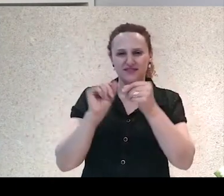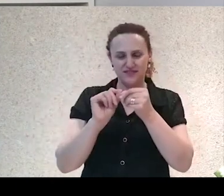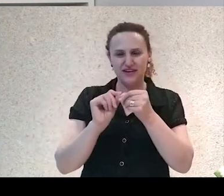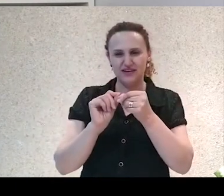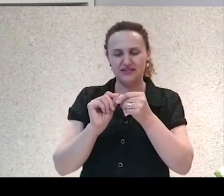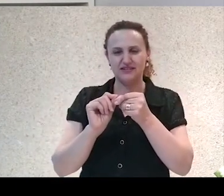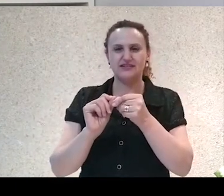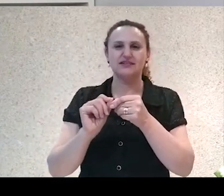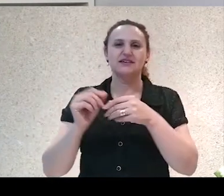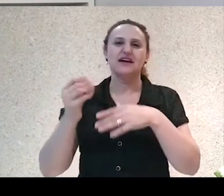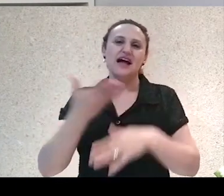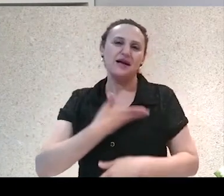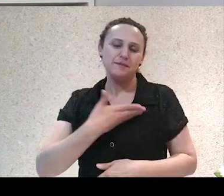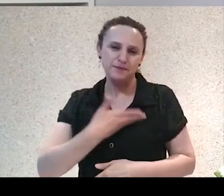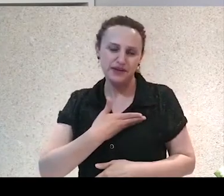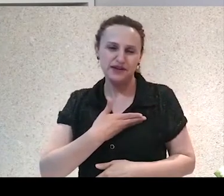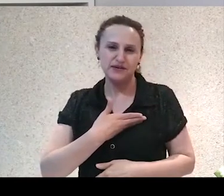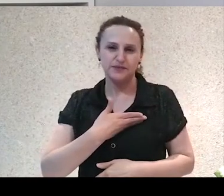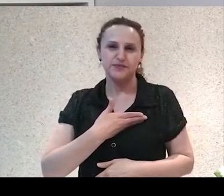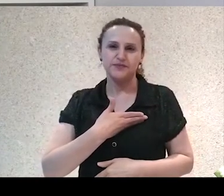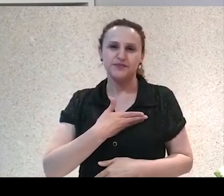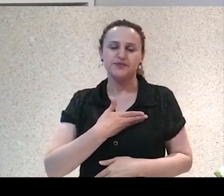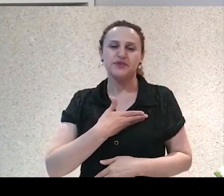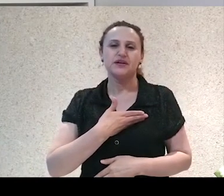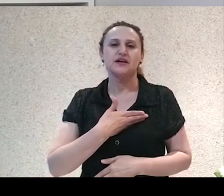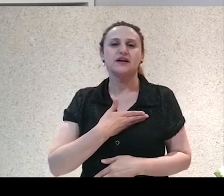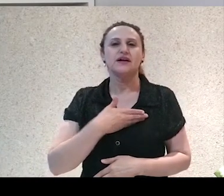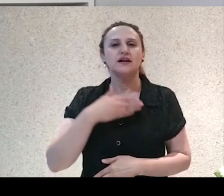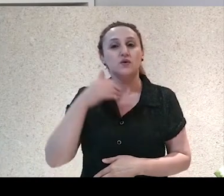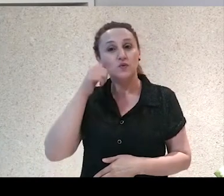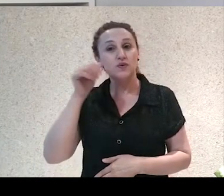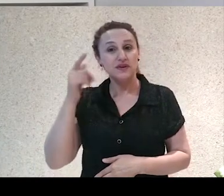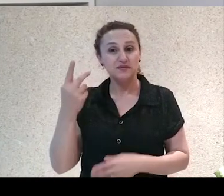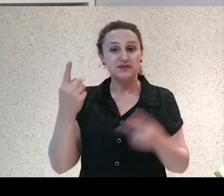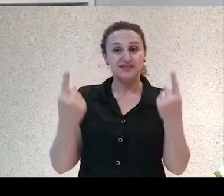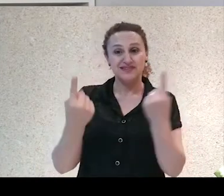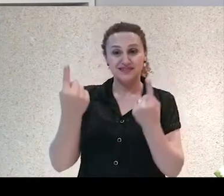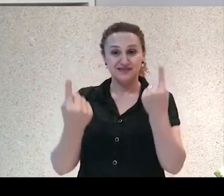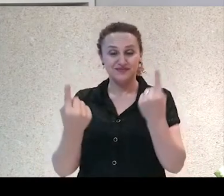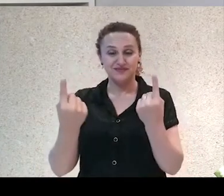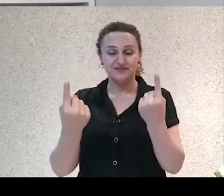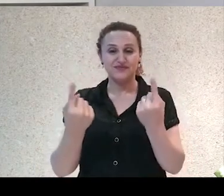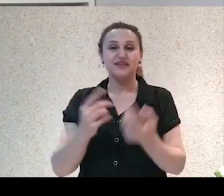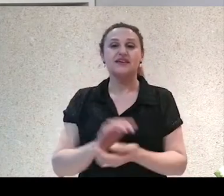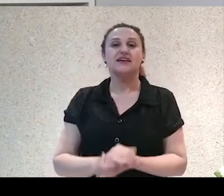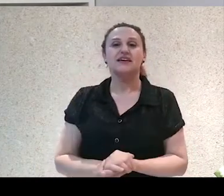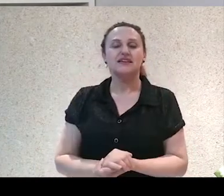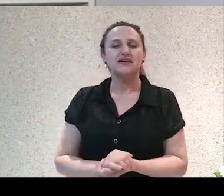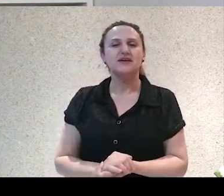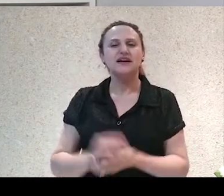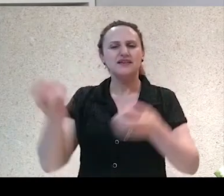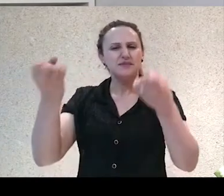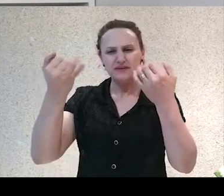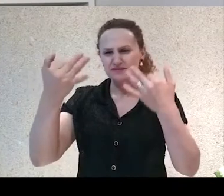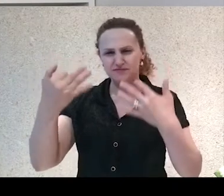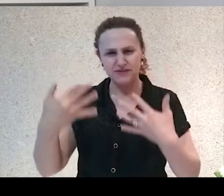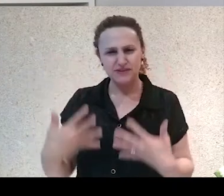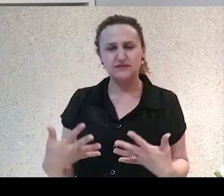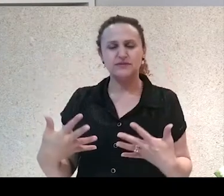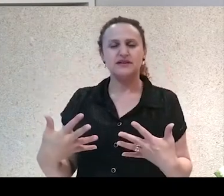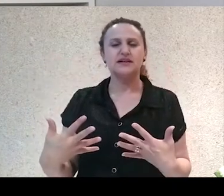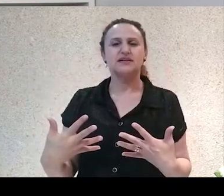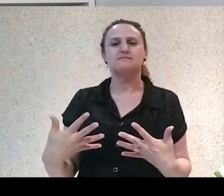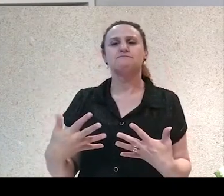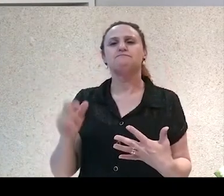que minha mãe não estivesse na sala pra que meu pai me prensasse atrás da porta. Foi quando, foi